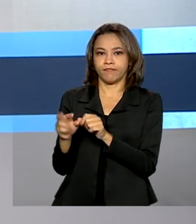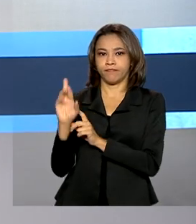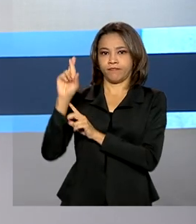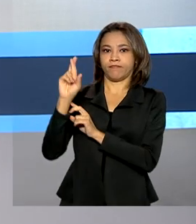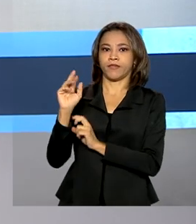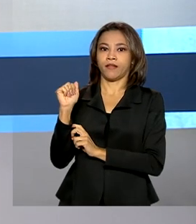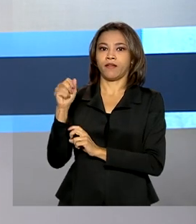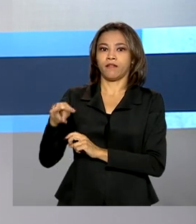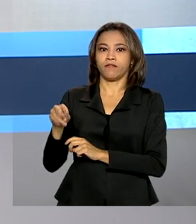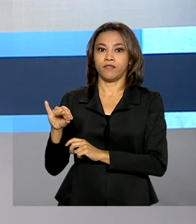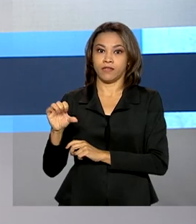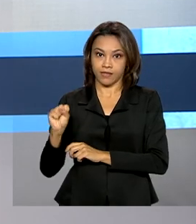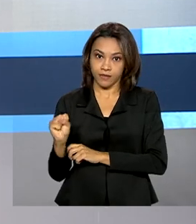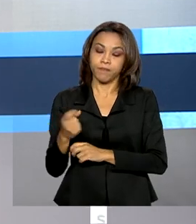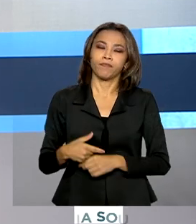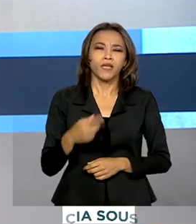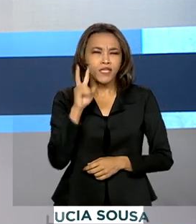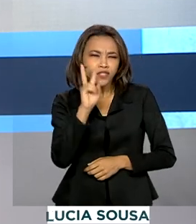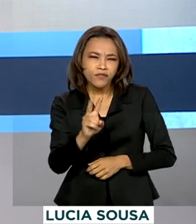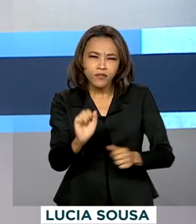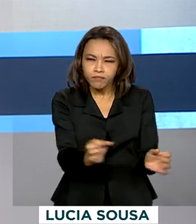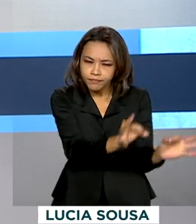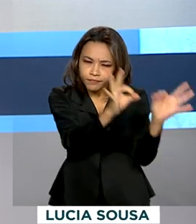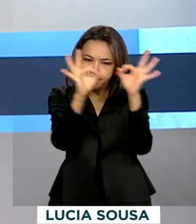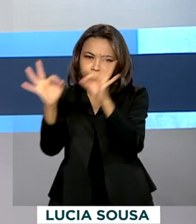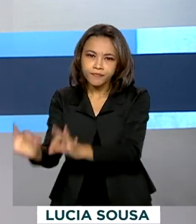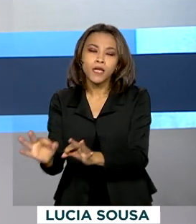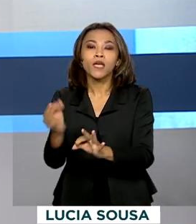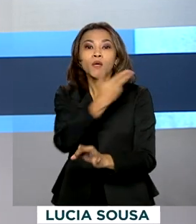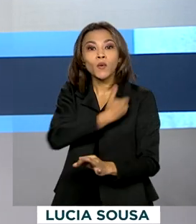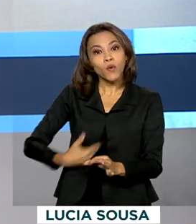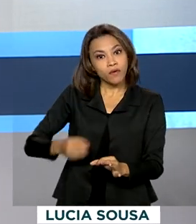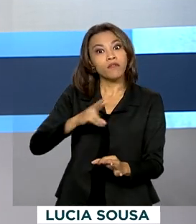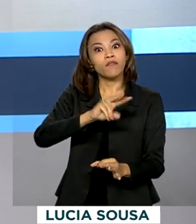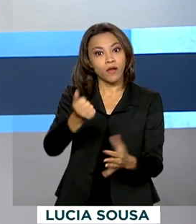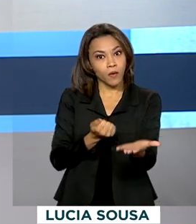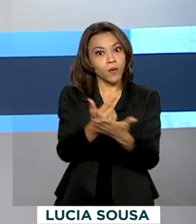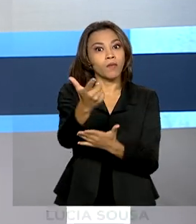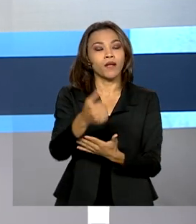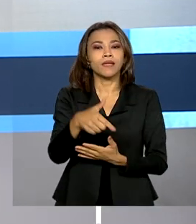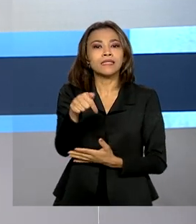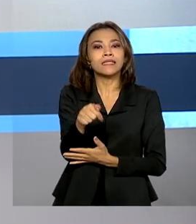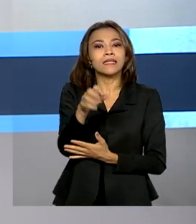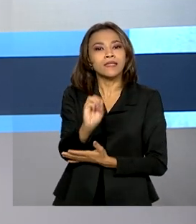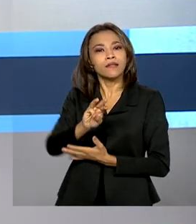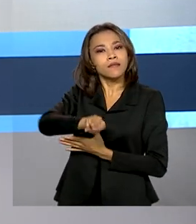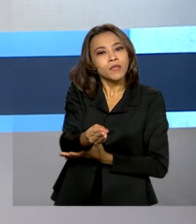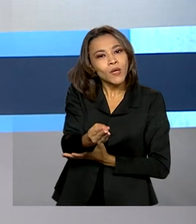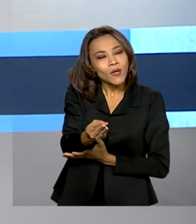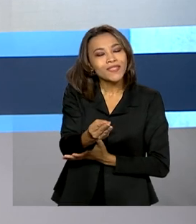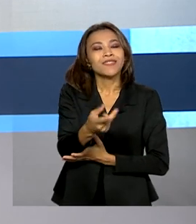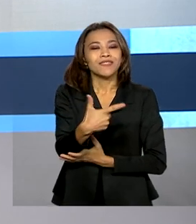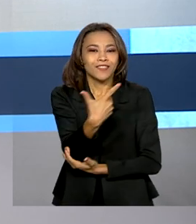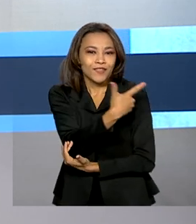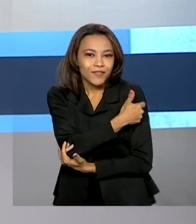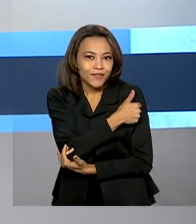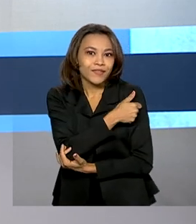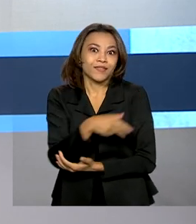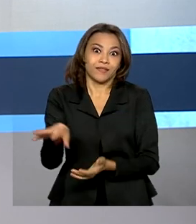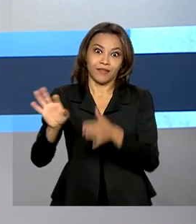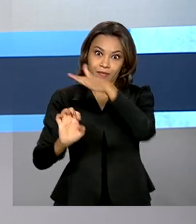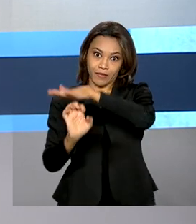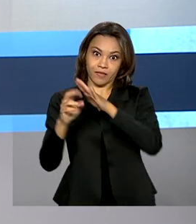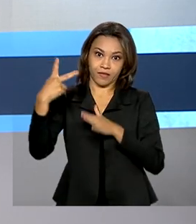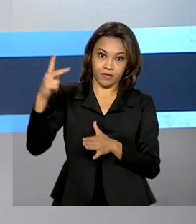E a gente viu na reportagem que o governo vai comprar 70 milhões de doses doses da vacina da Pfizer. Uma comissão no